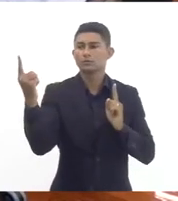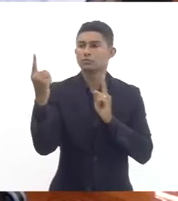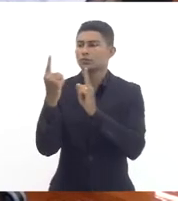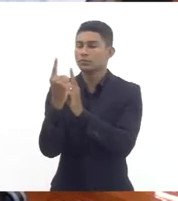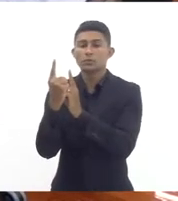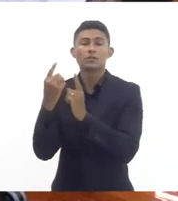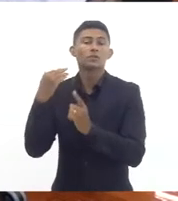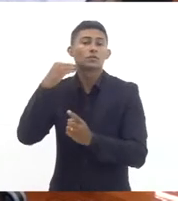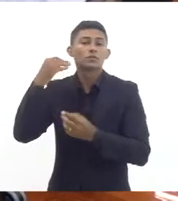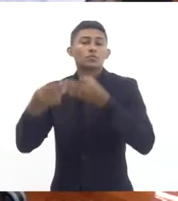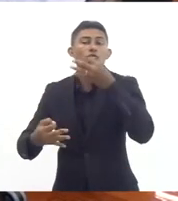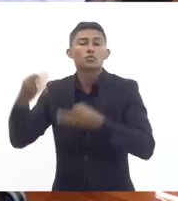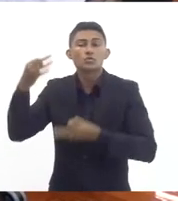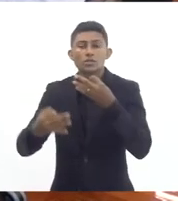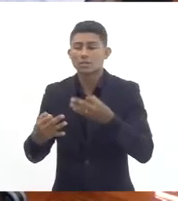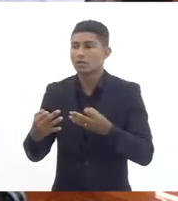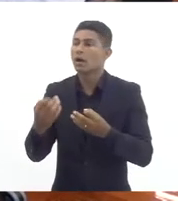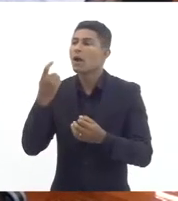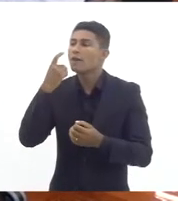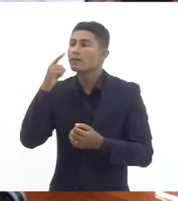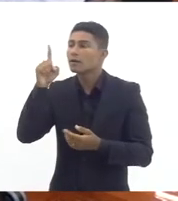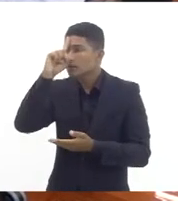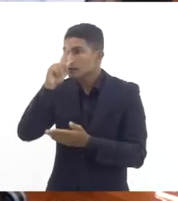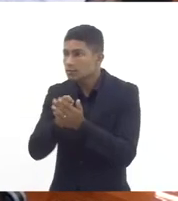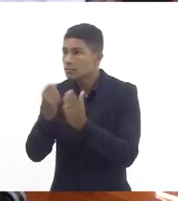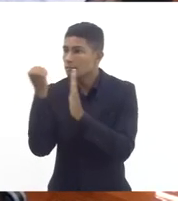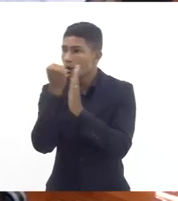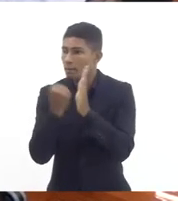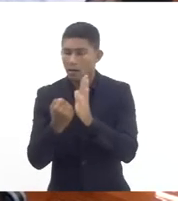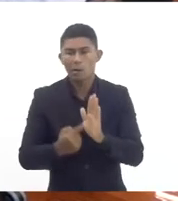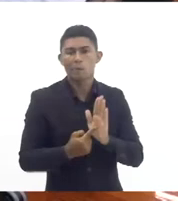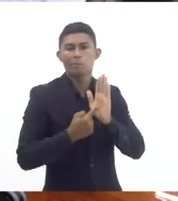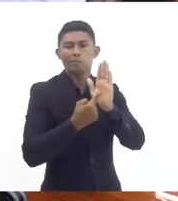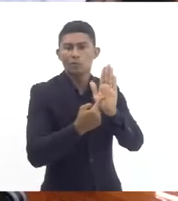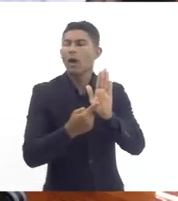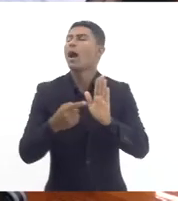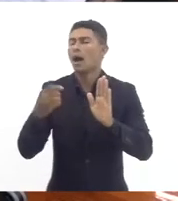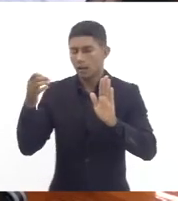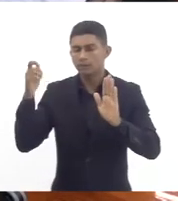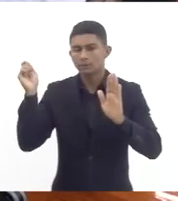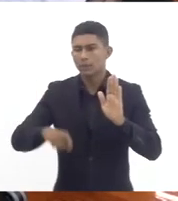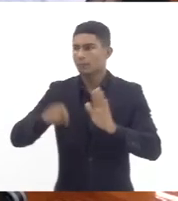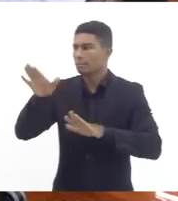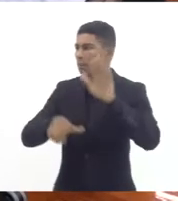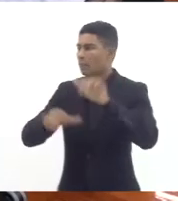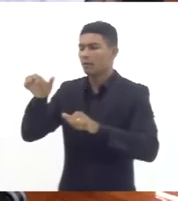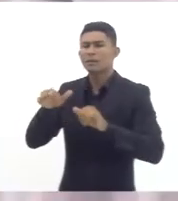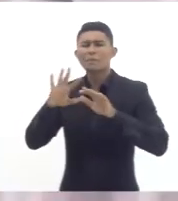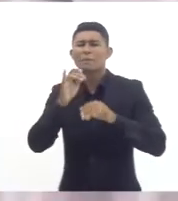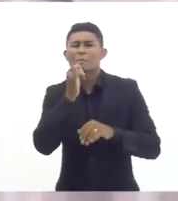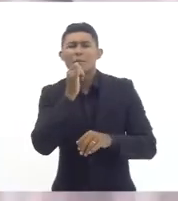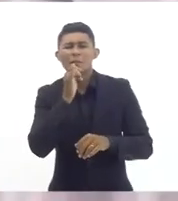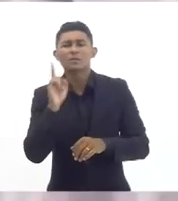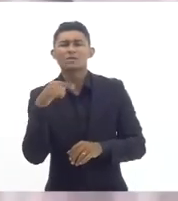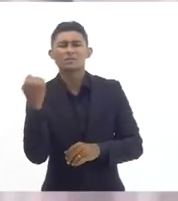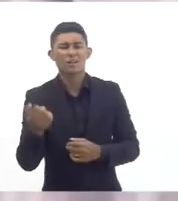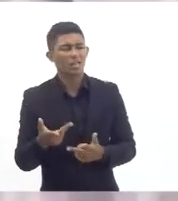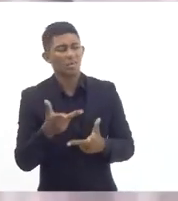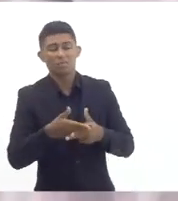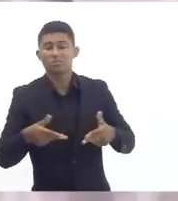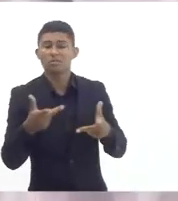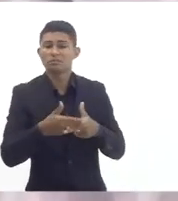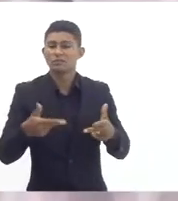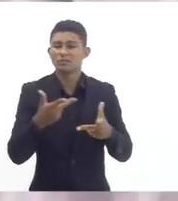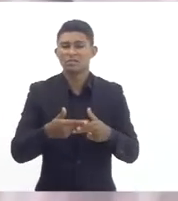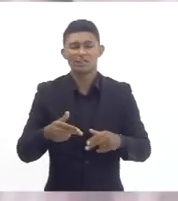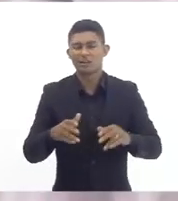convocações agora o que a gente não pode é nem ficar numa situação que parece um jogo de empurra e nem ficar com os estudantes